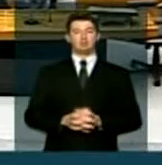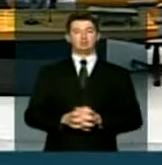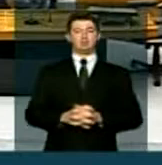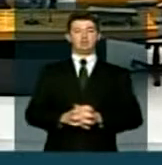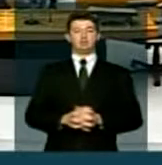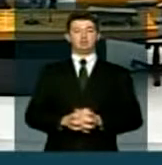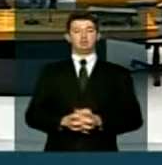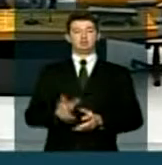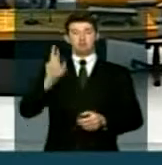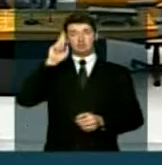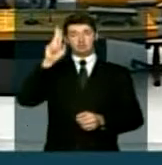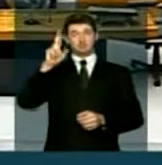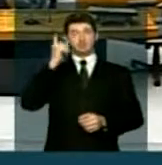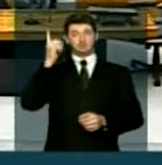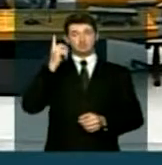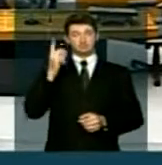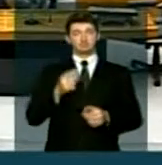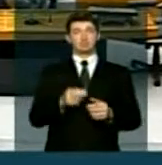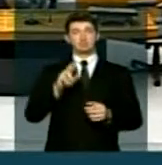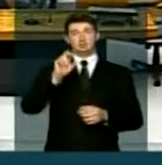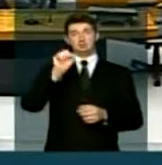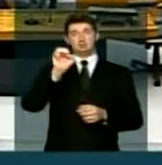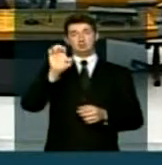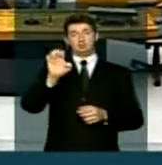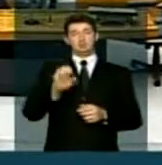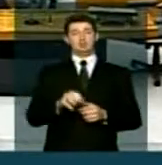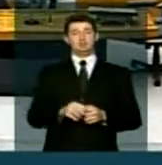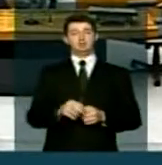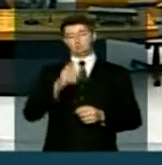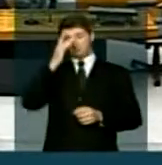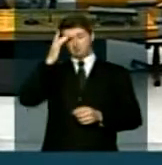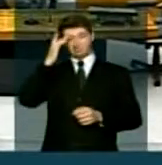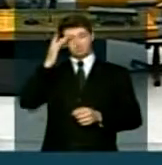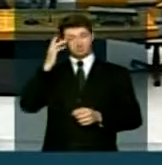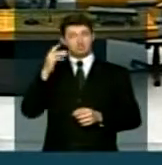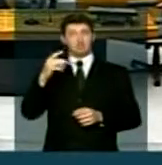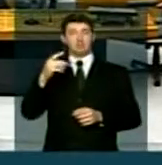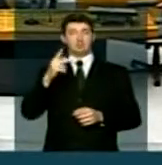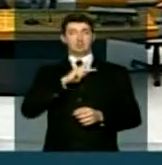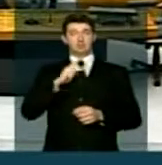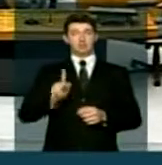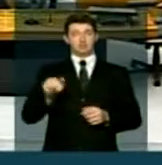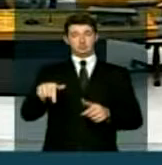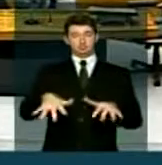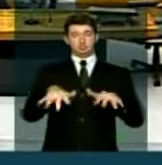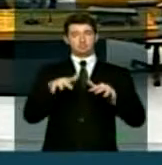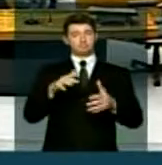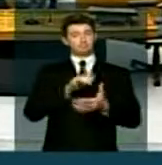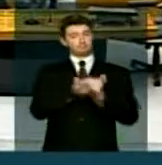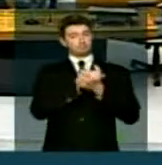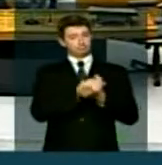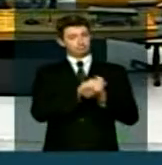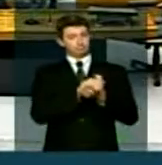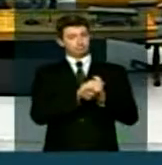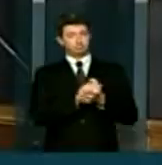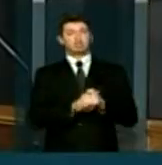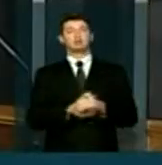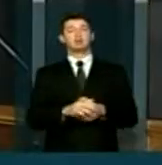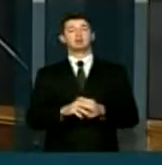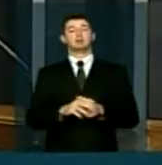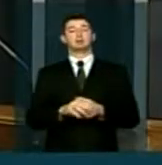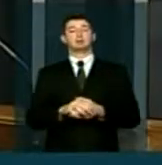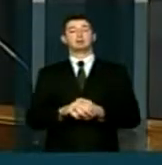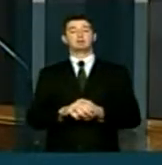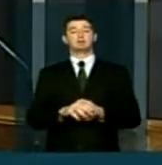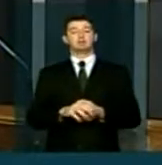A senhora deputada Rosa de Freitas, presidente desta sessão, quero cumprimentá-la pela saudação